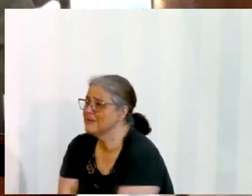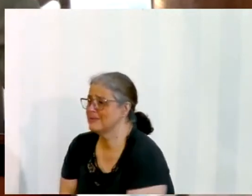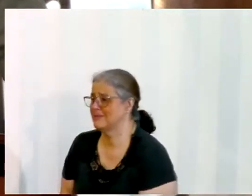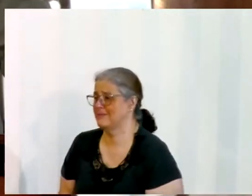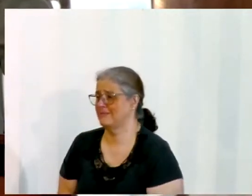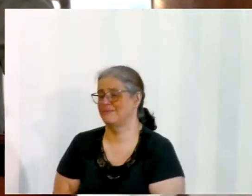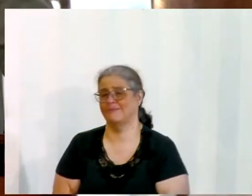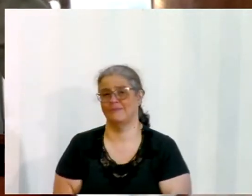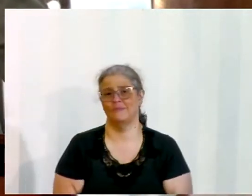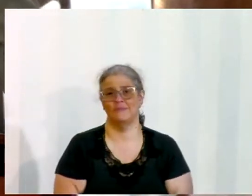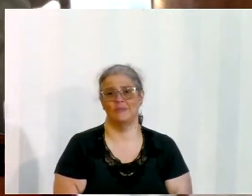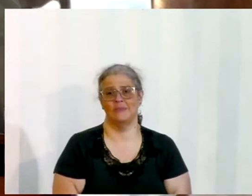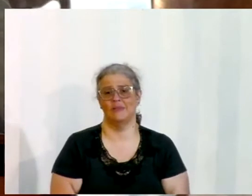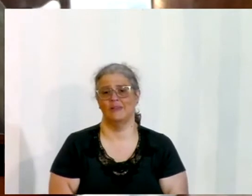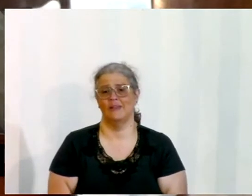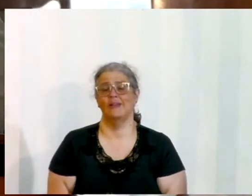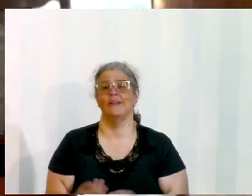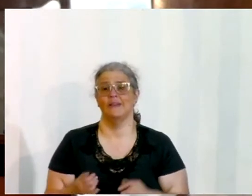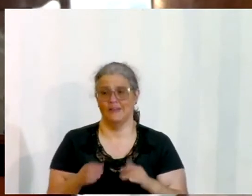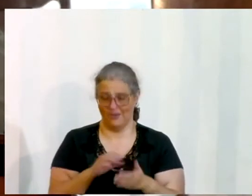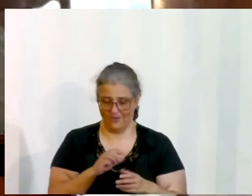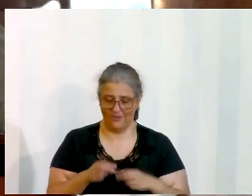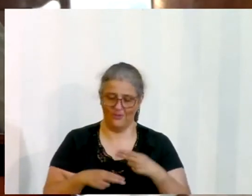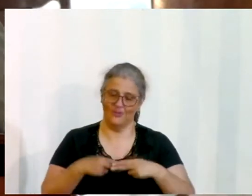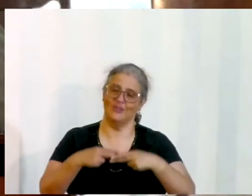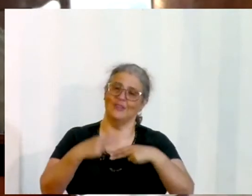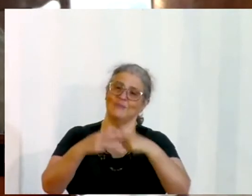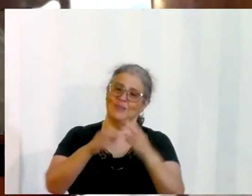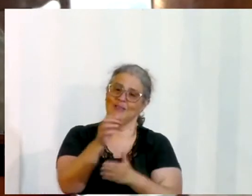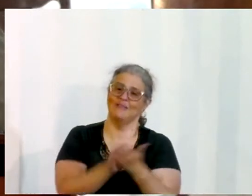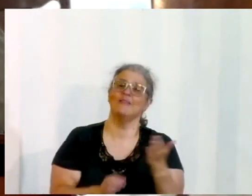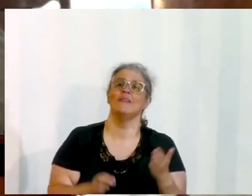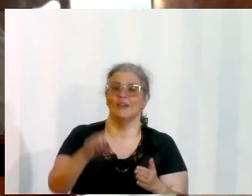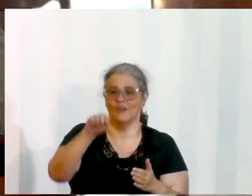Neemias, é uma oração que eu e você precisamos fazer,